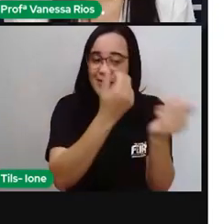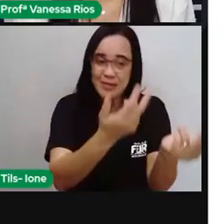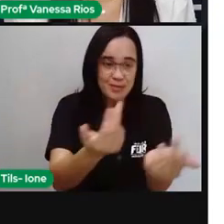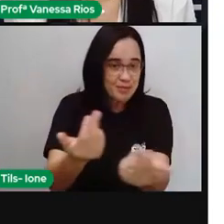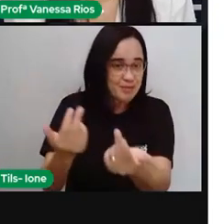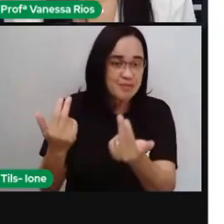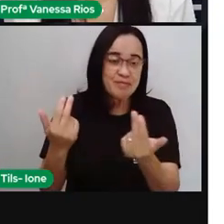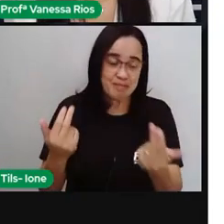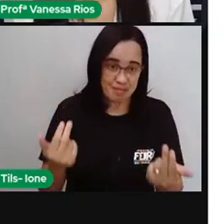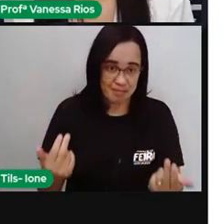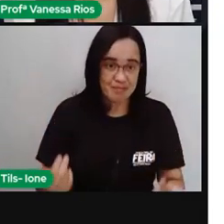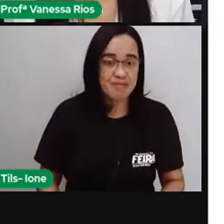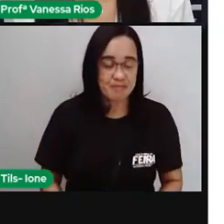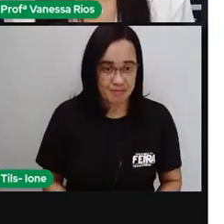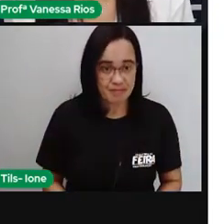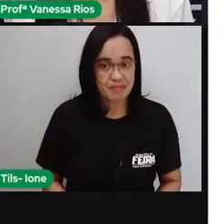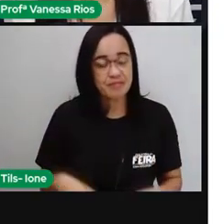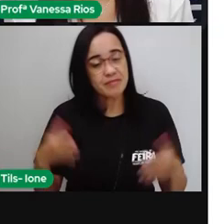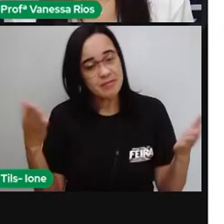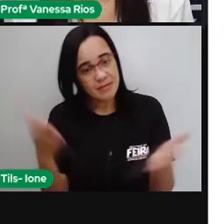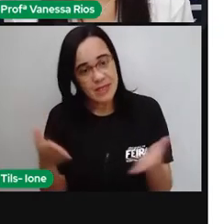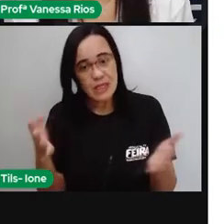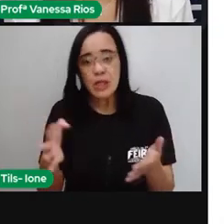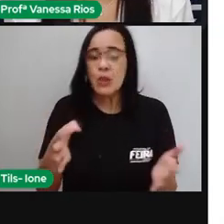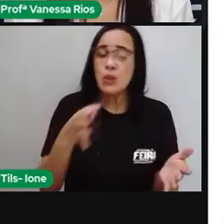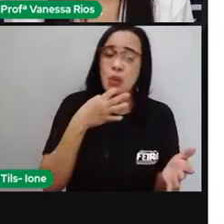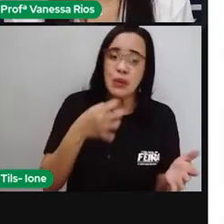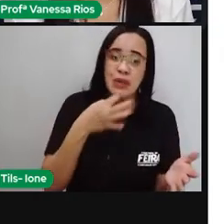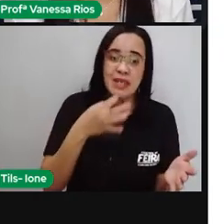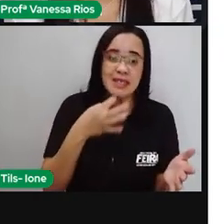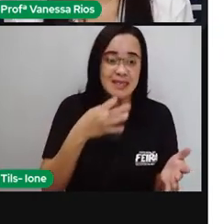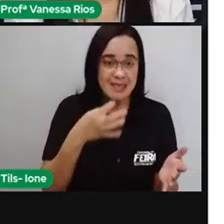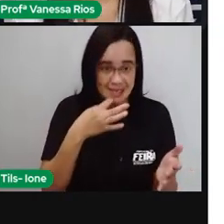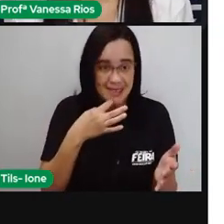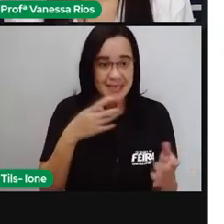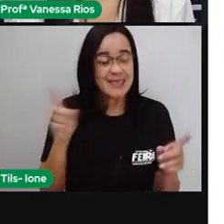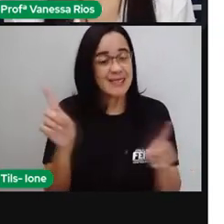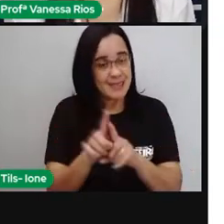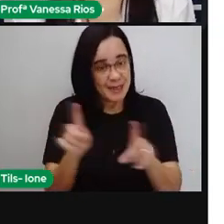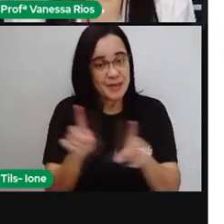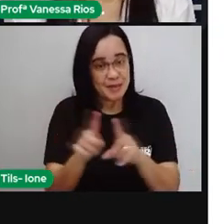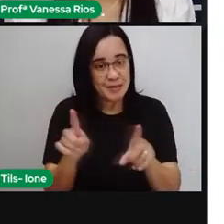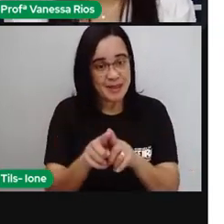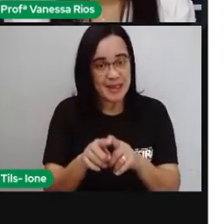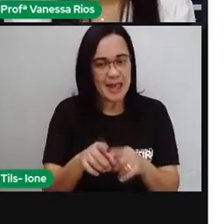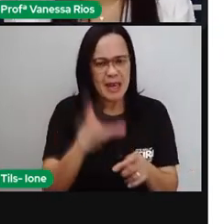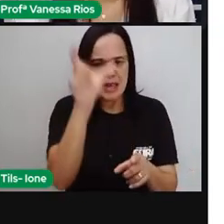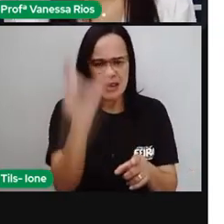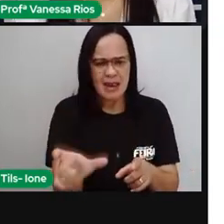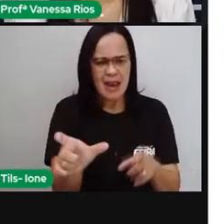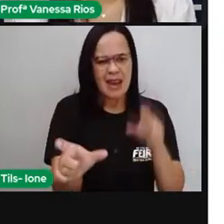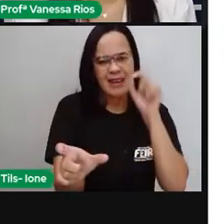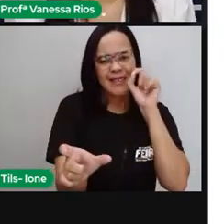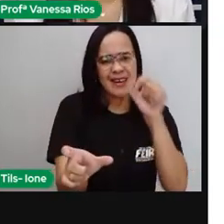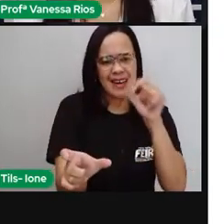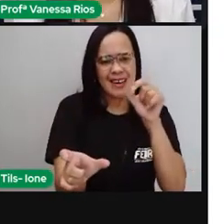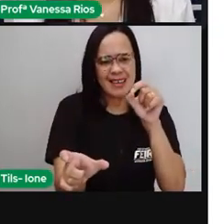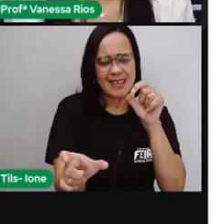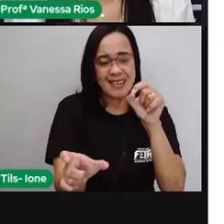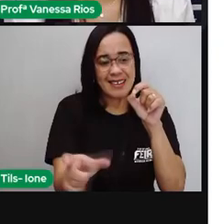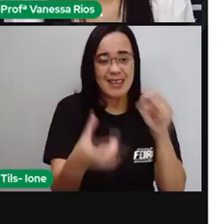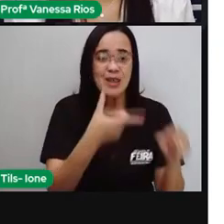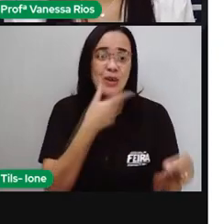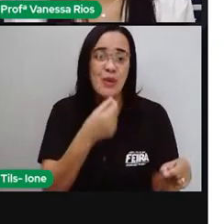E a gente conheceu um pouquinho sobre as obras de Miró, mas é importante a gente conhecer também sobre o artista. Então a Pró vai